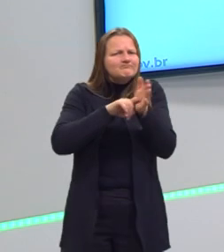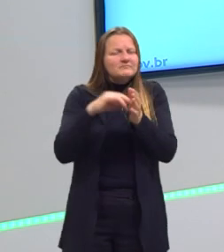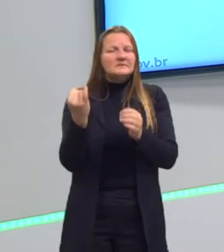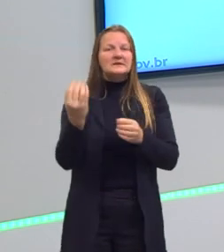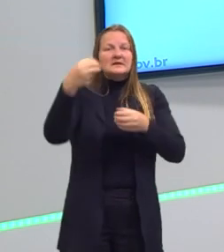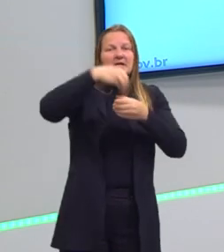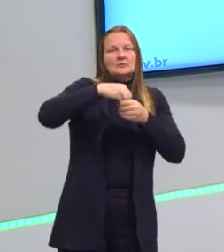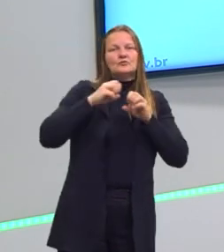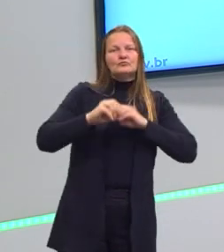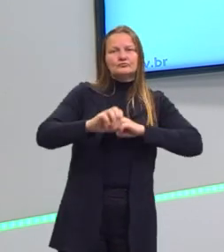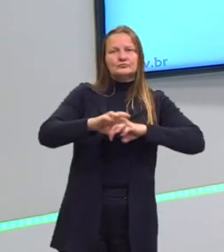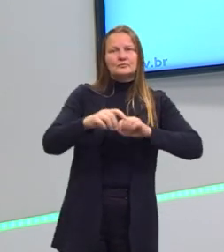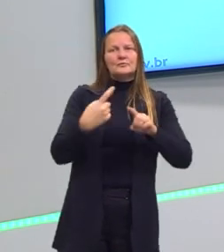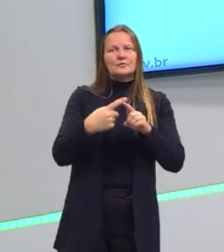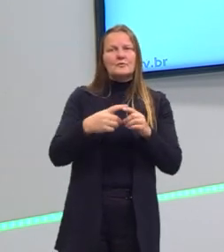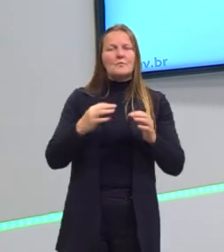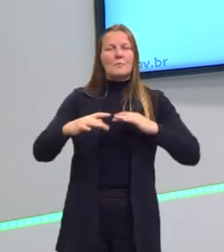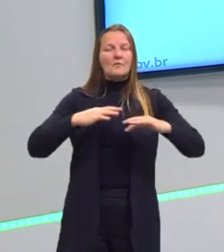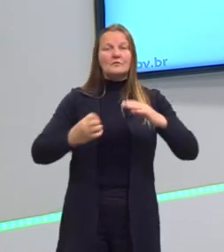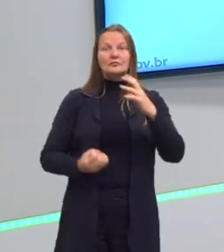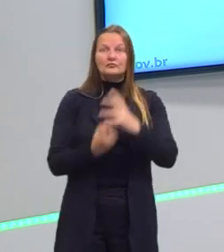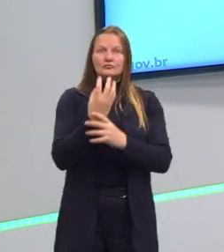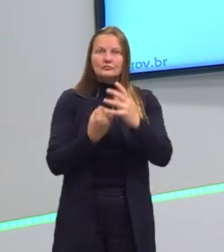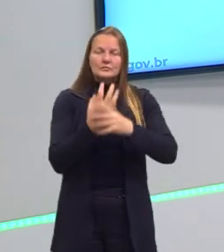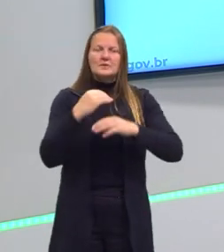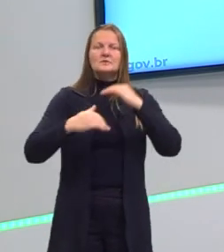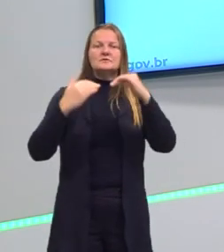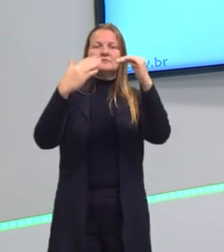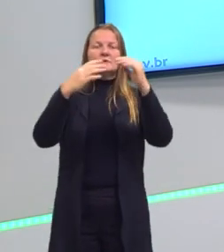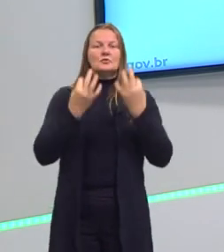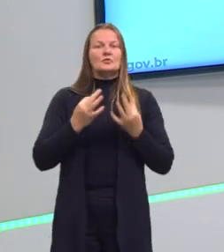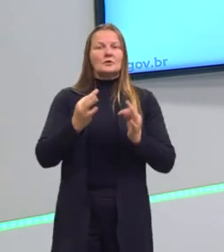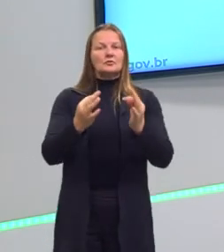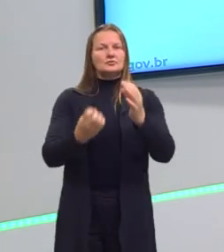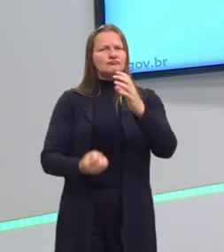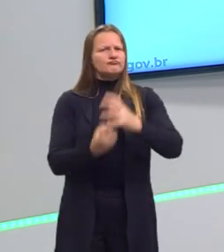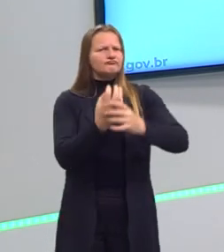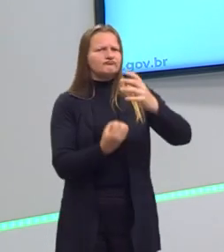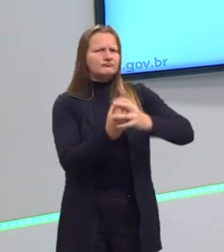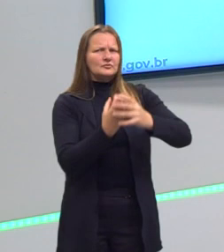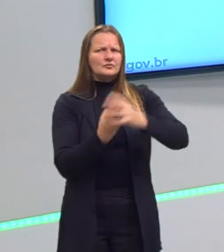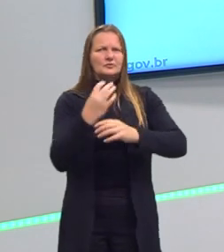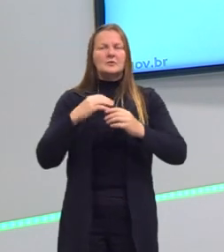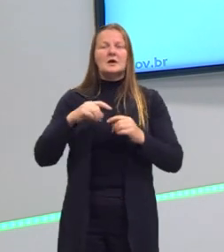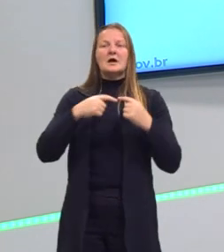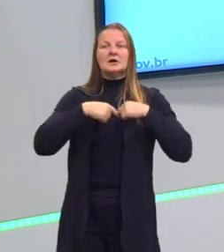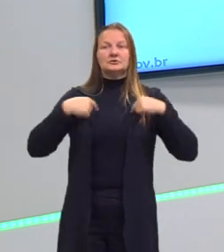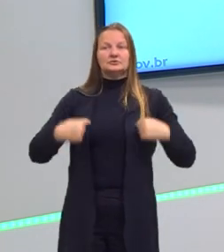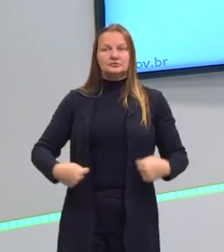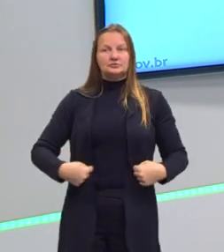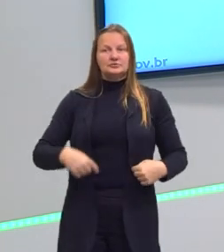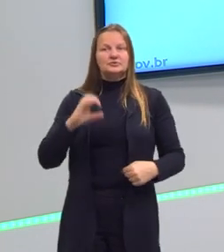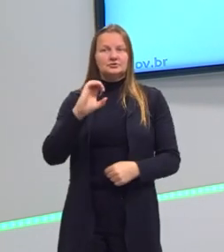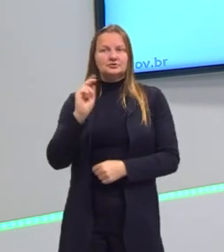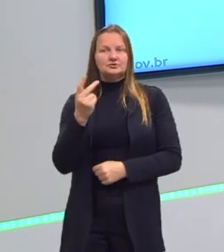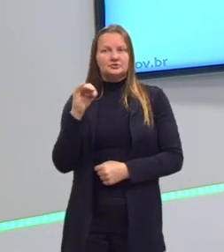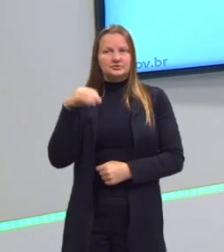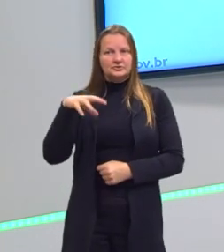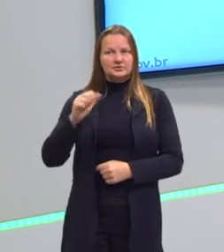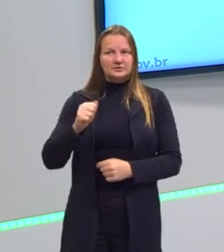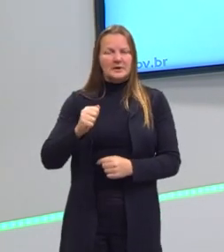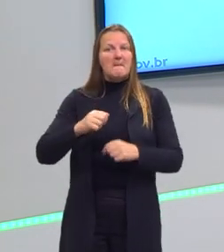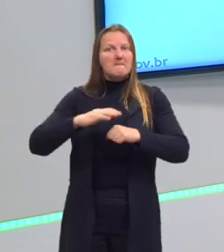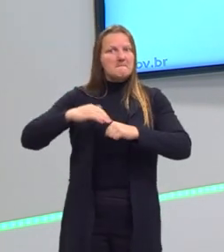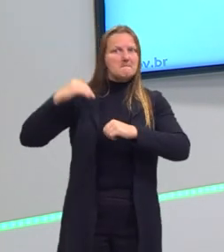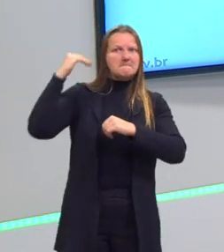educação, e aí eles fazem esse movimento e desenvolvem tecnologia. Tanto a China, que é um país que desenvolveu tecnologicamente